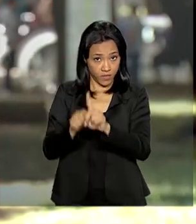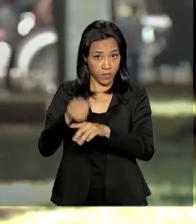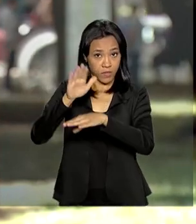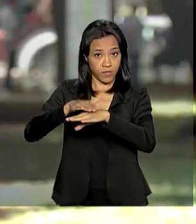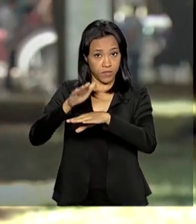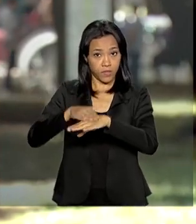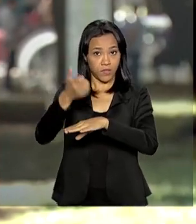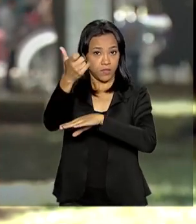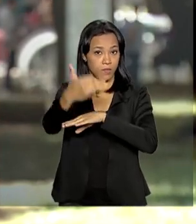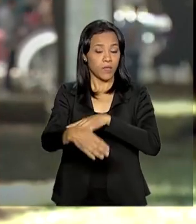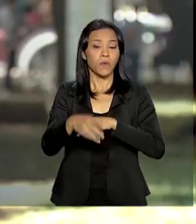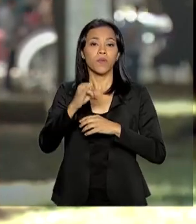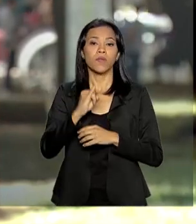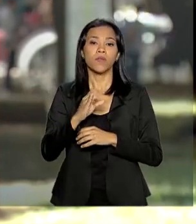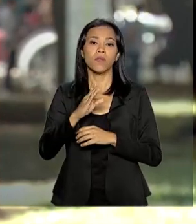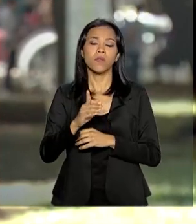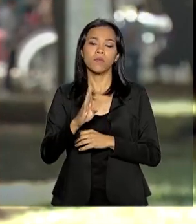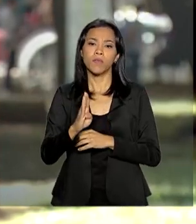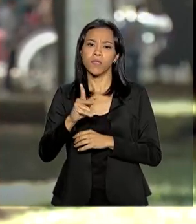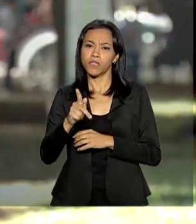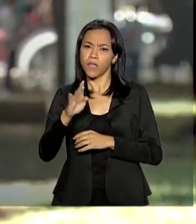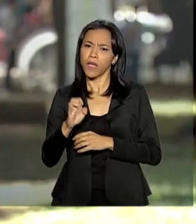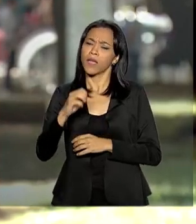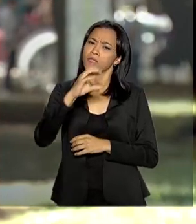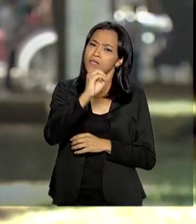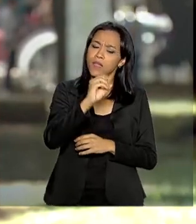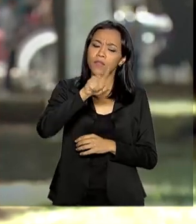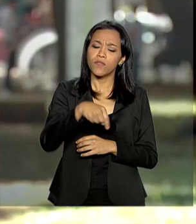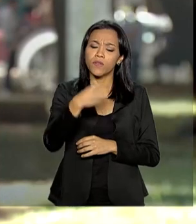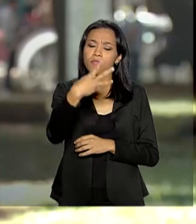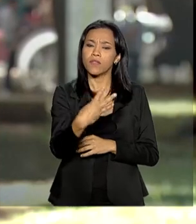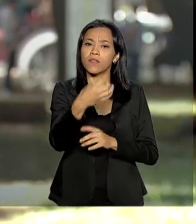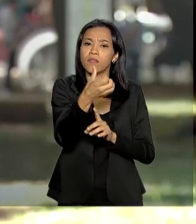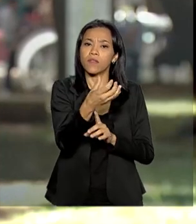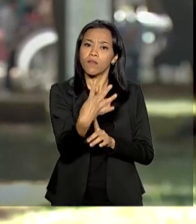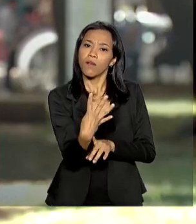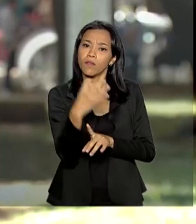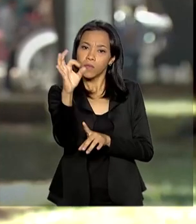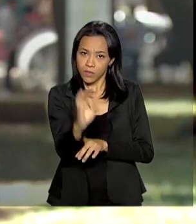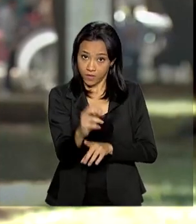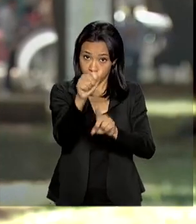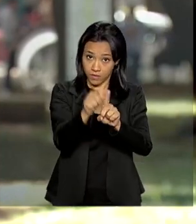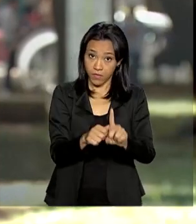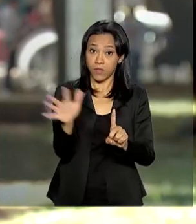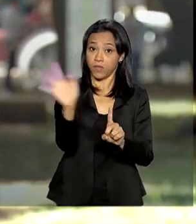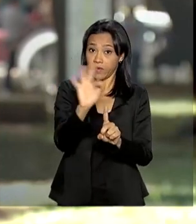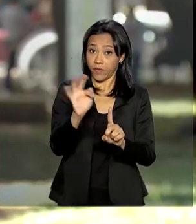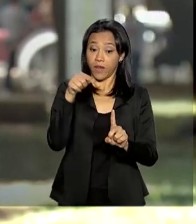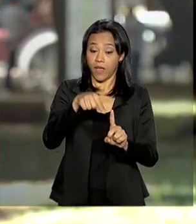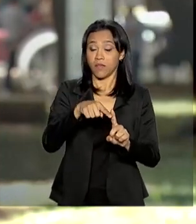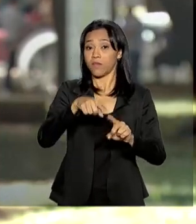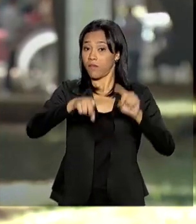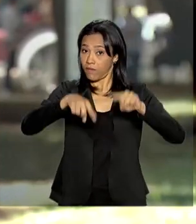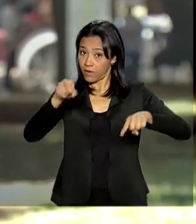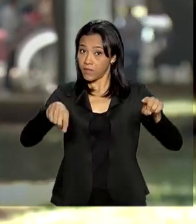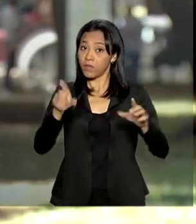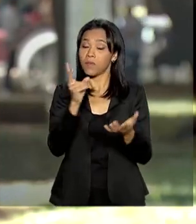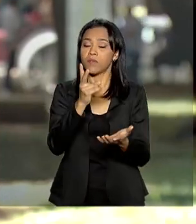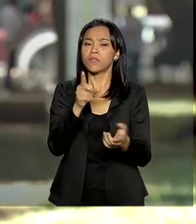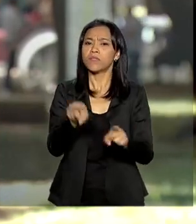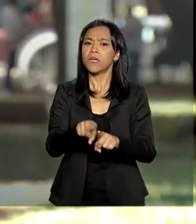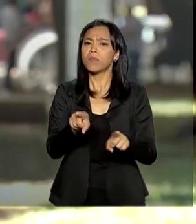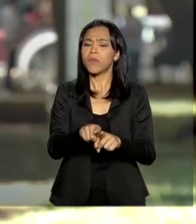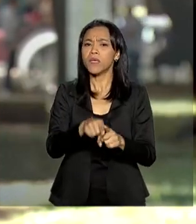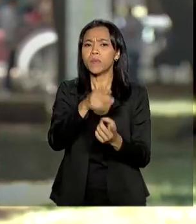o IBGE, o índice foi de 0,34% agora em fevereiro. Essa variação também foi registrada em fevereiro